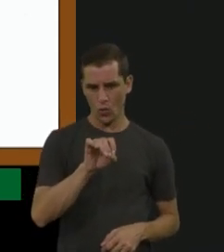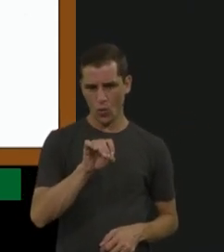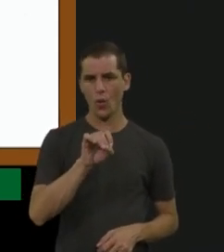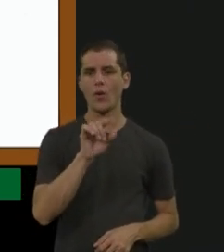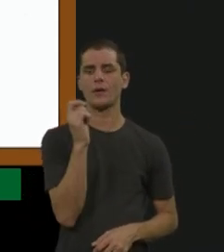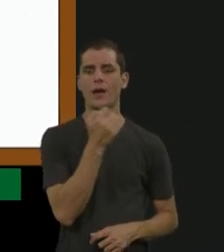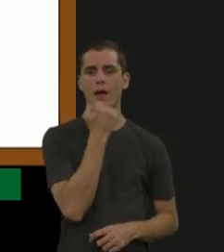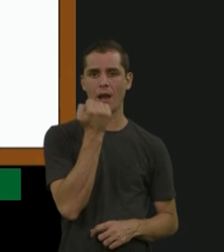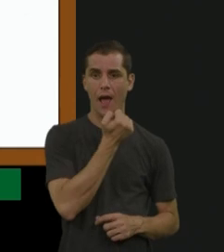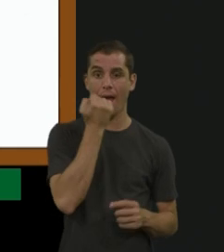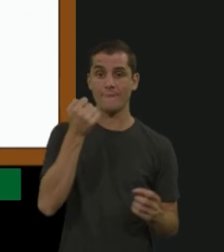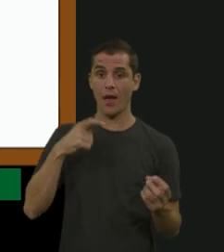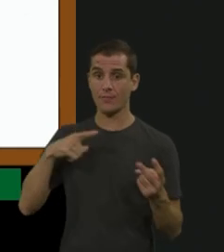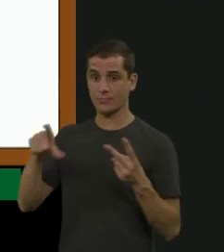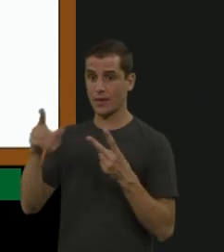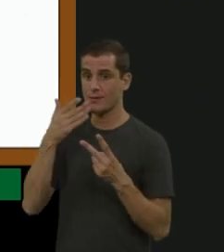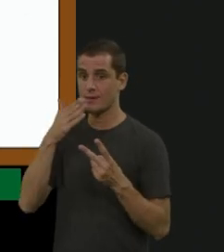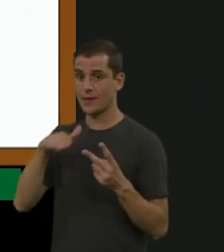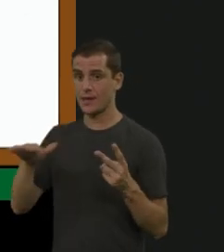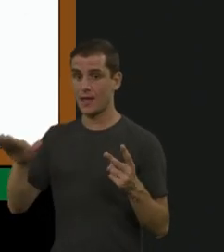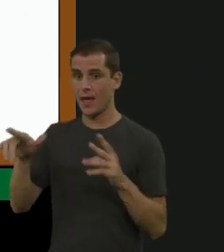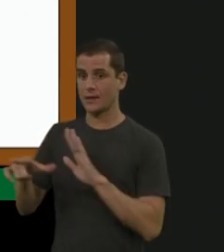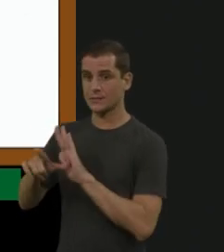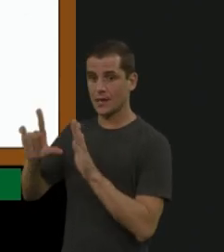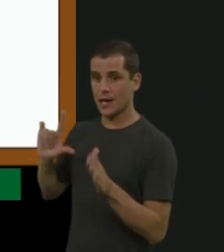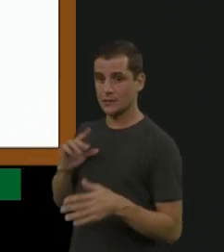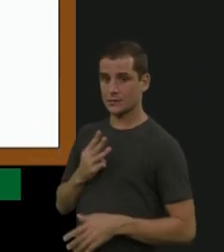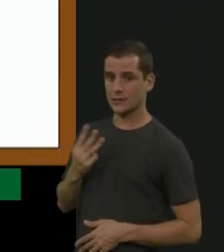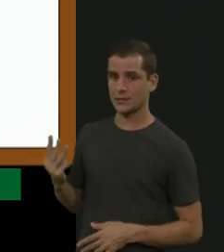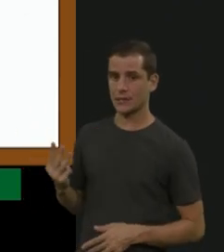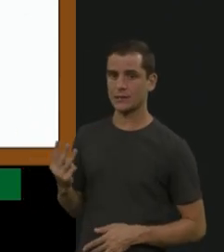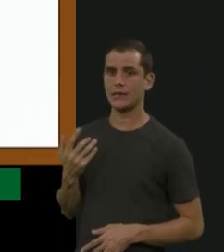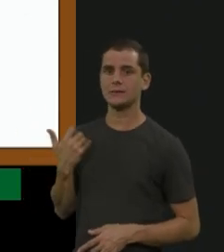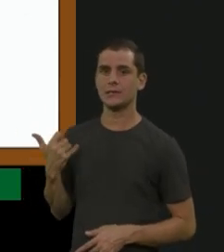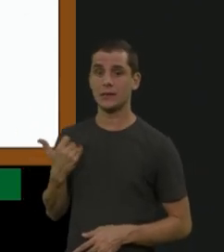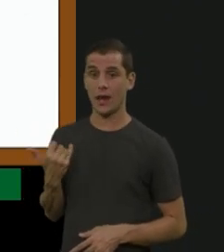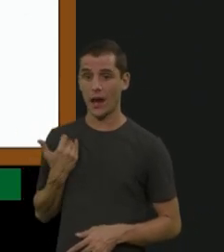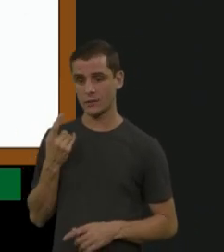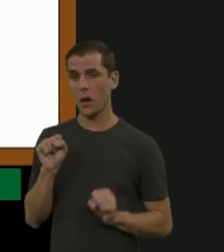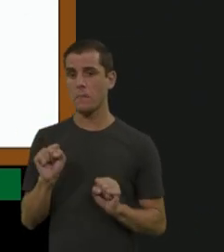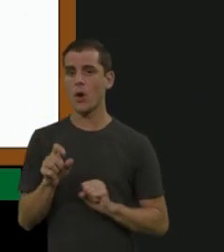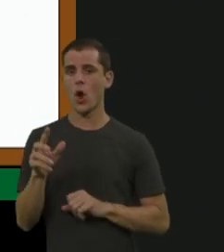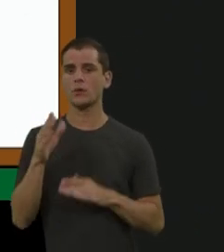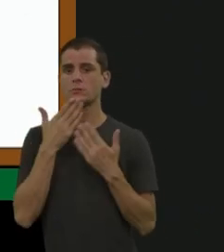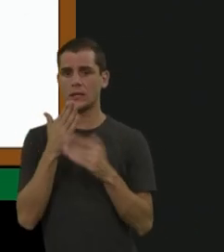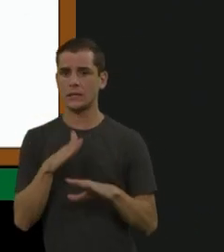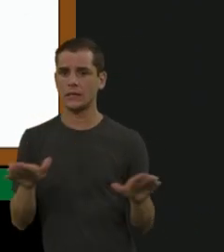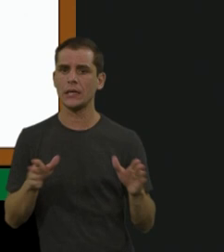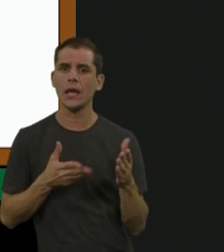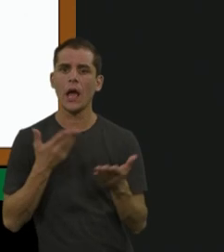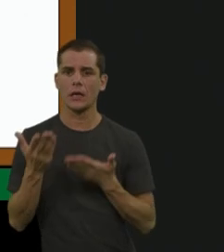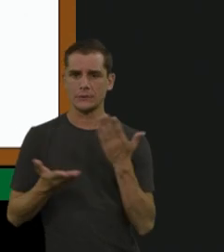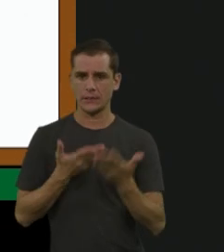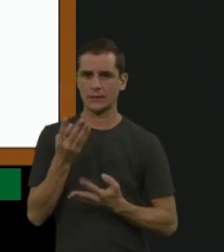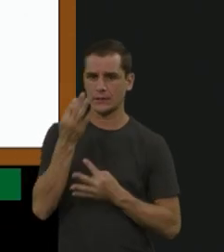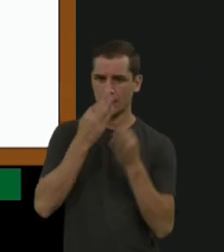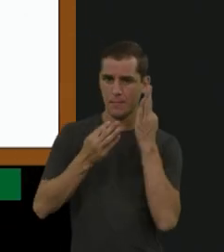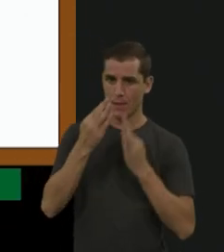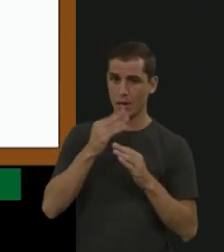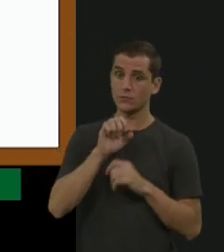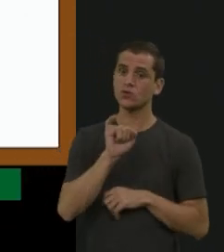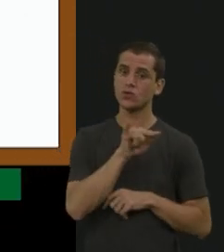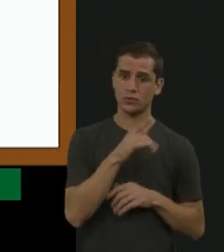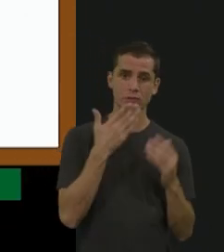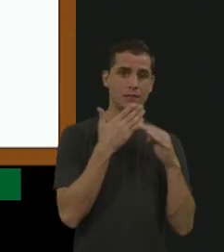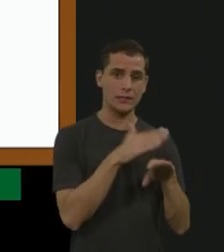antes do segundo evento hemorrágico. Hoje, o ministério já é mais versátil. Se é uma criança, que a gente já sabe que é grave, ele